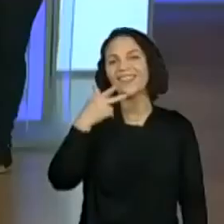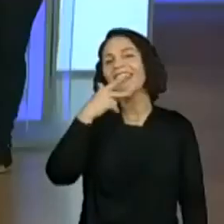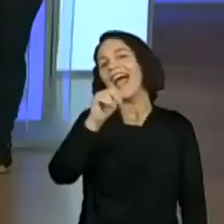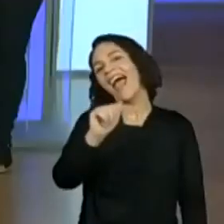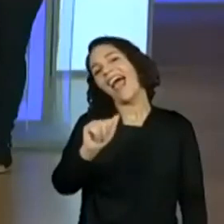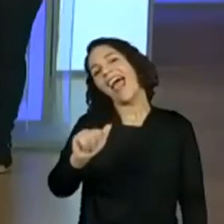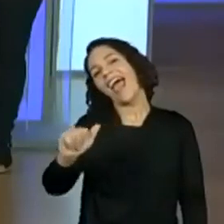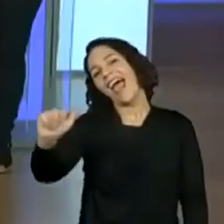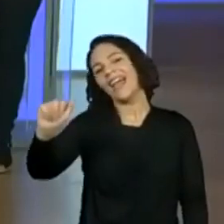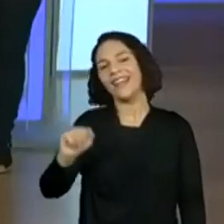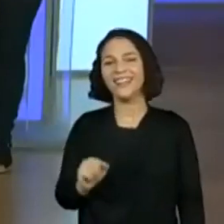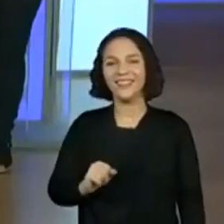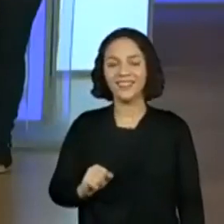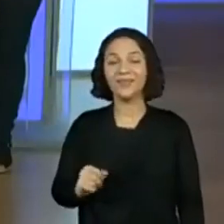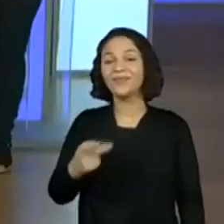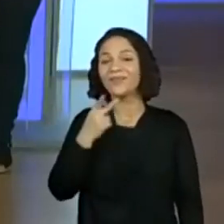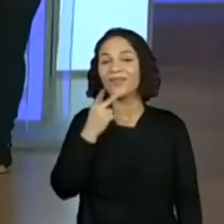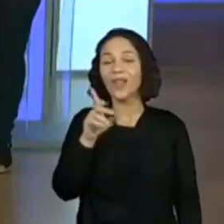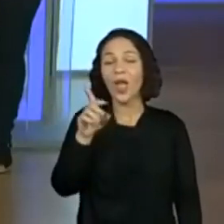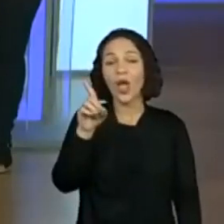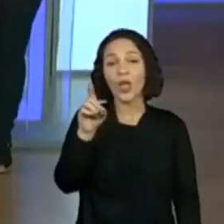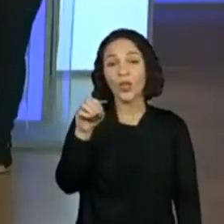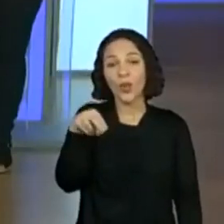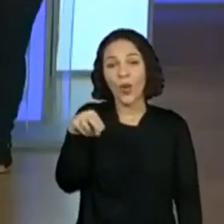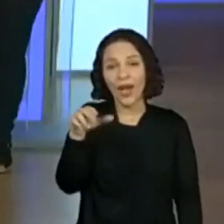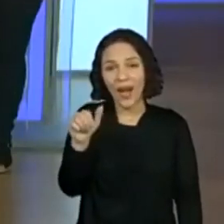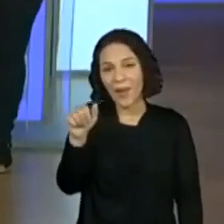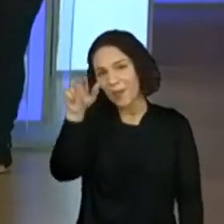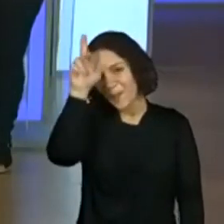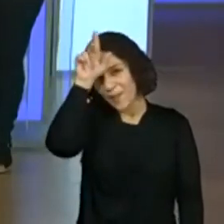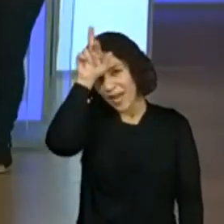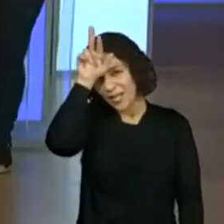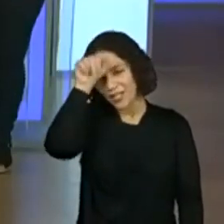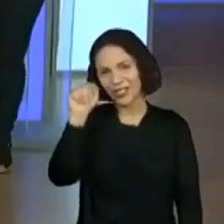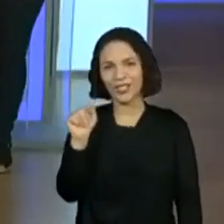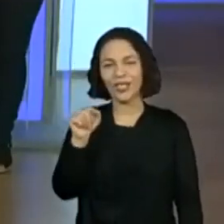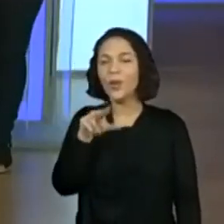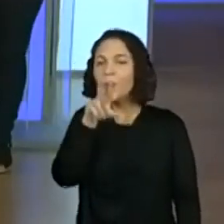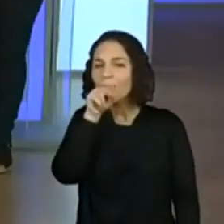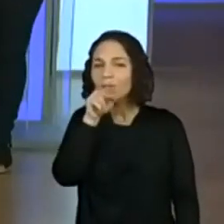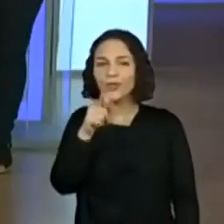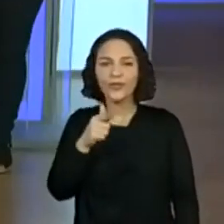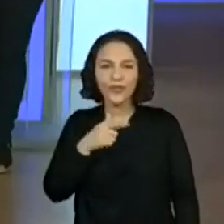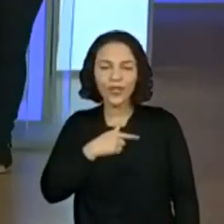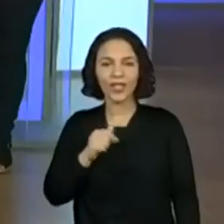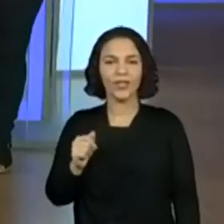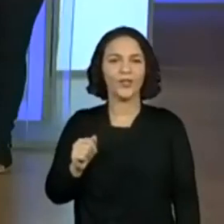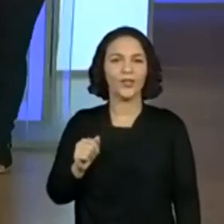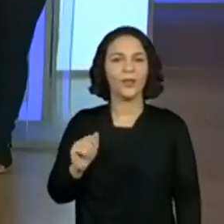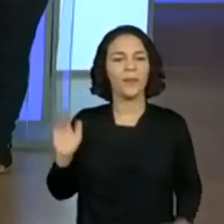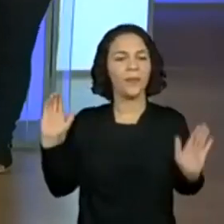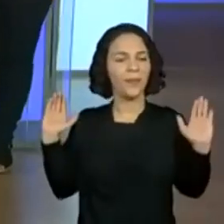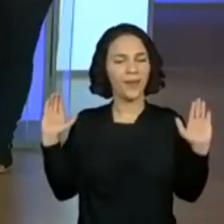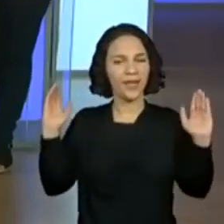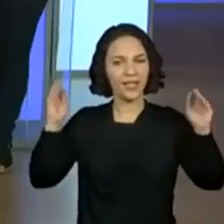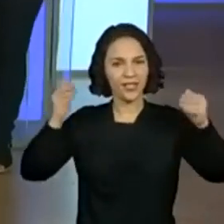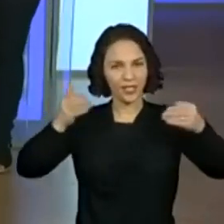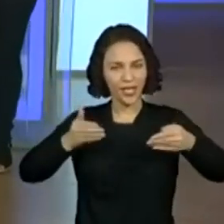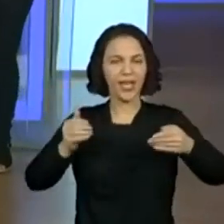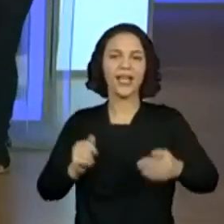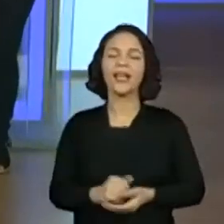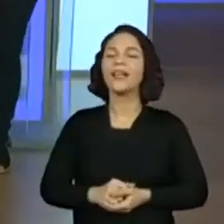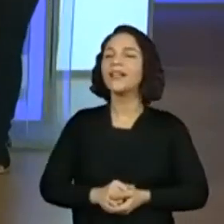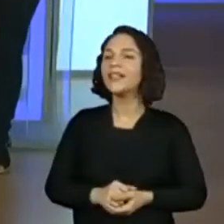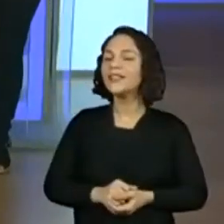Dona Baratinha apareceu. O Patinho Feio. Branca de Neve. Nossa. Branca de Neve